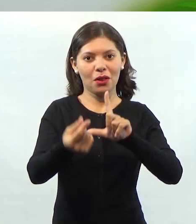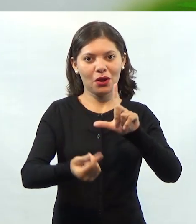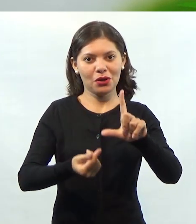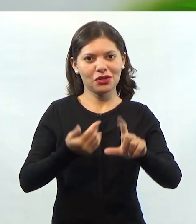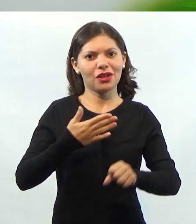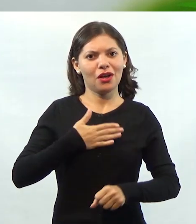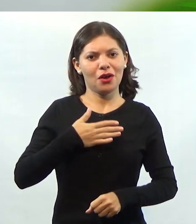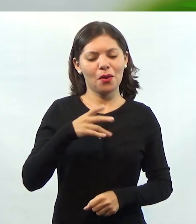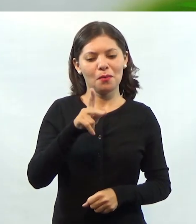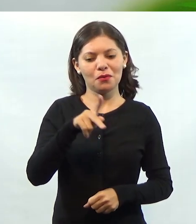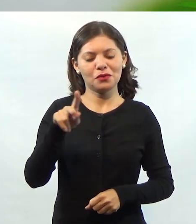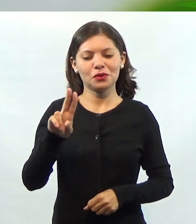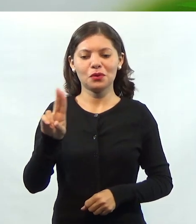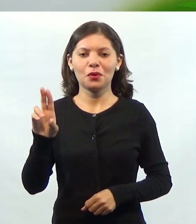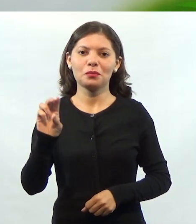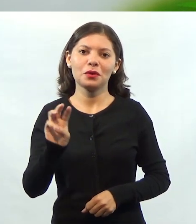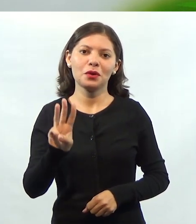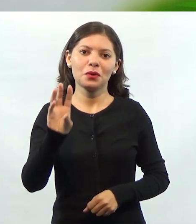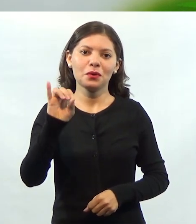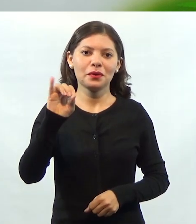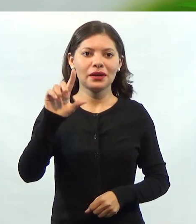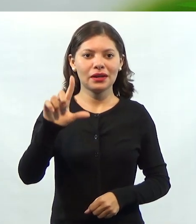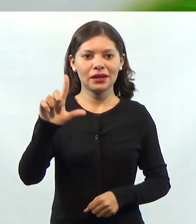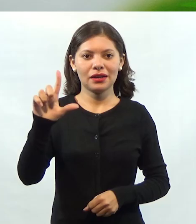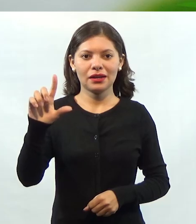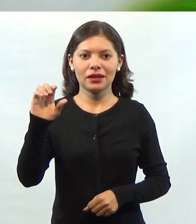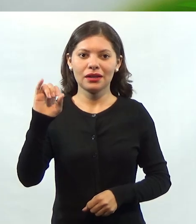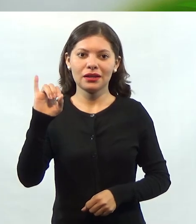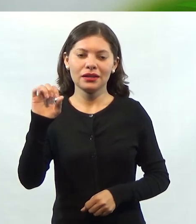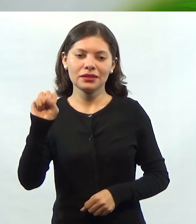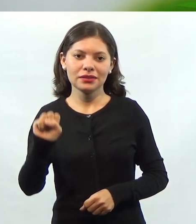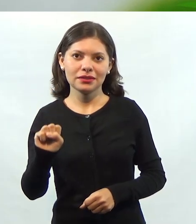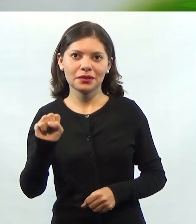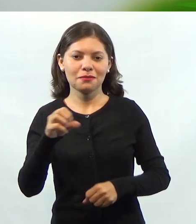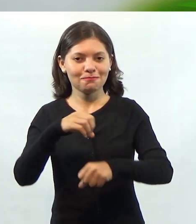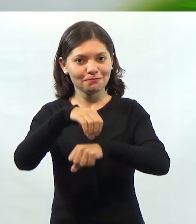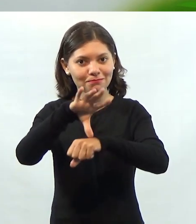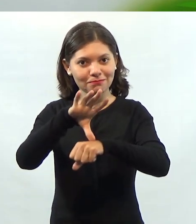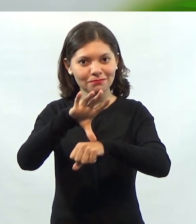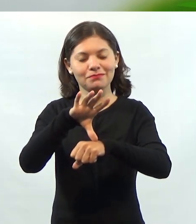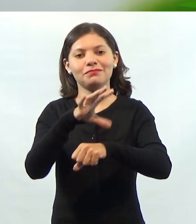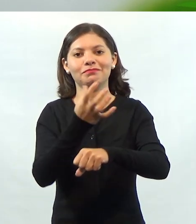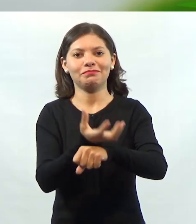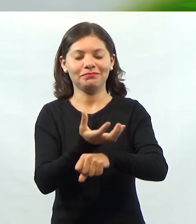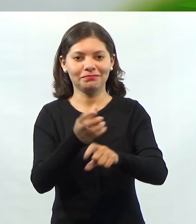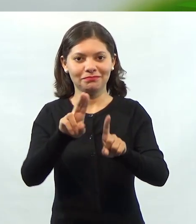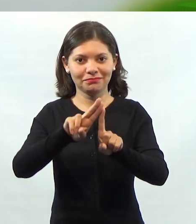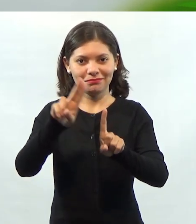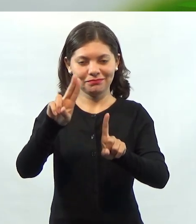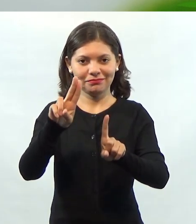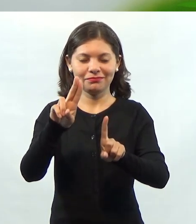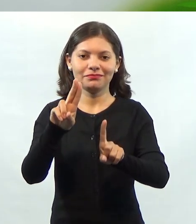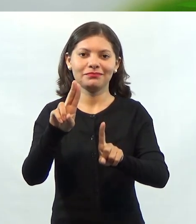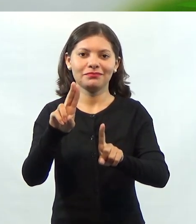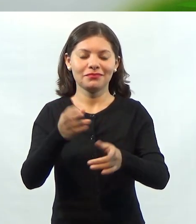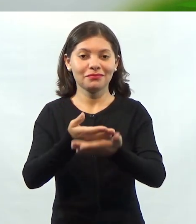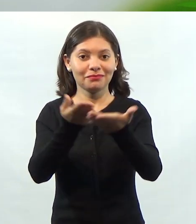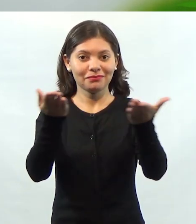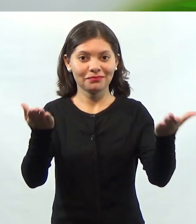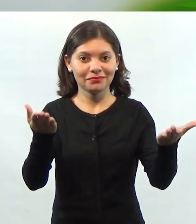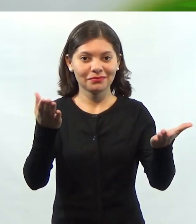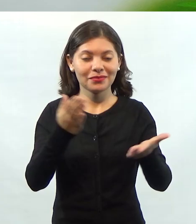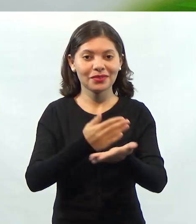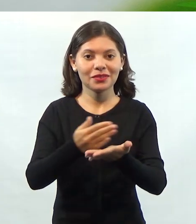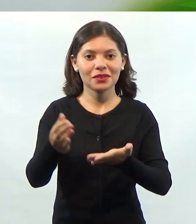Eu sou o professor Willis, vou estar ministrando essa unidade da disciplina para vocês. Eu vou fazer agora